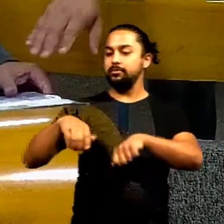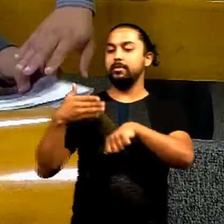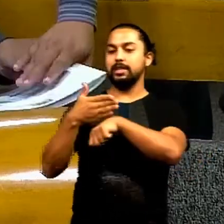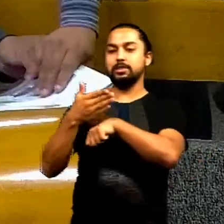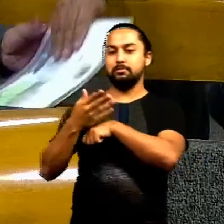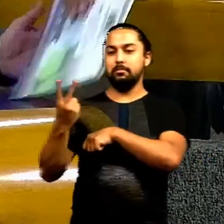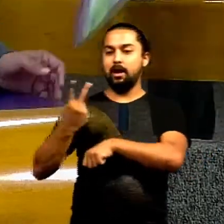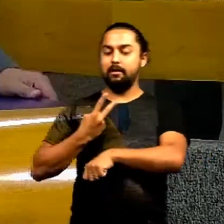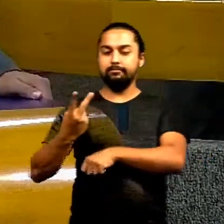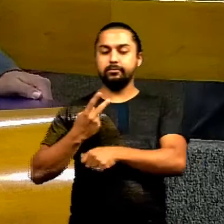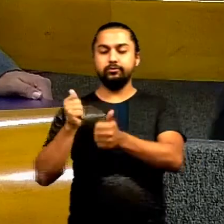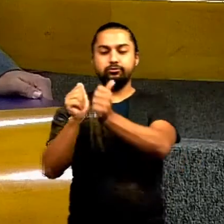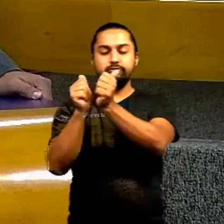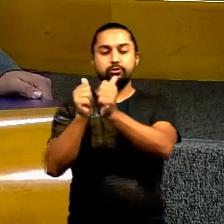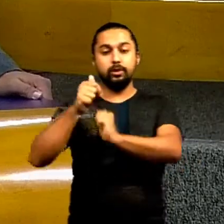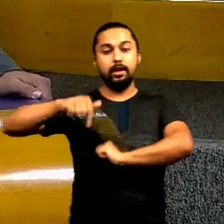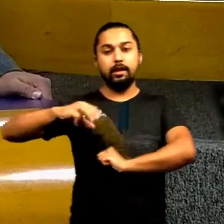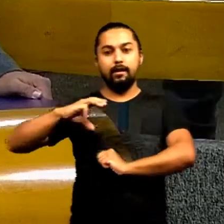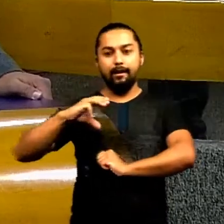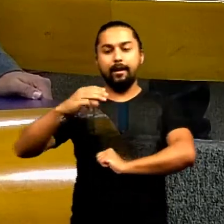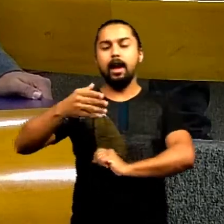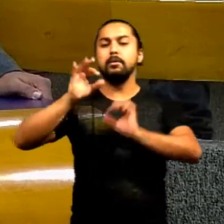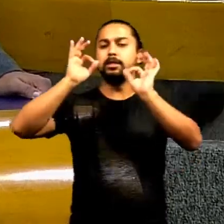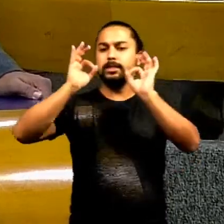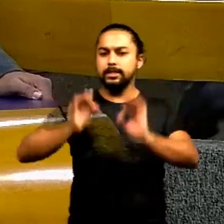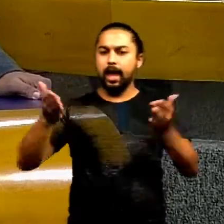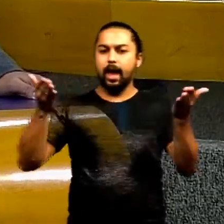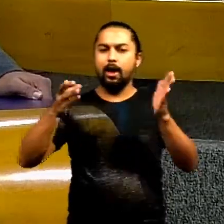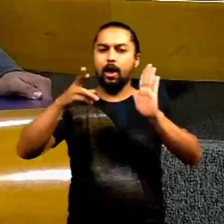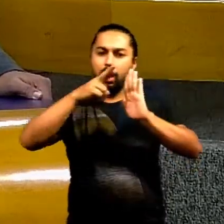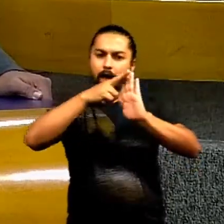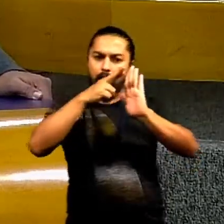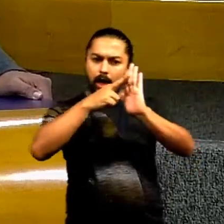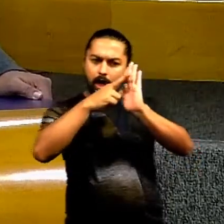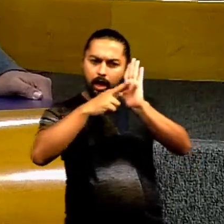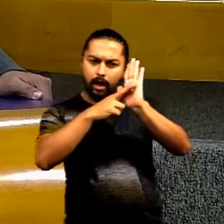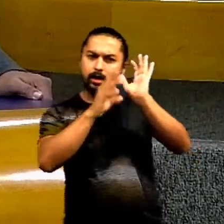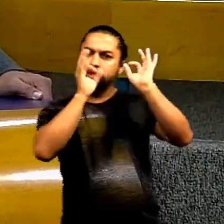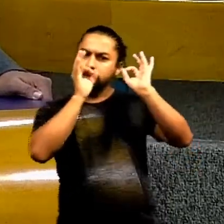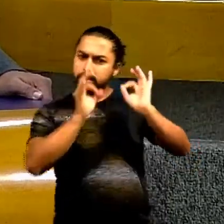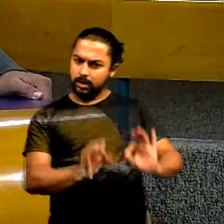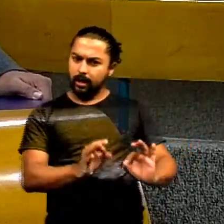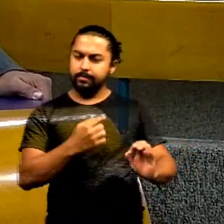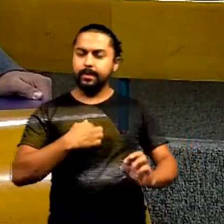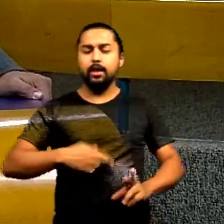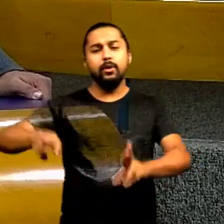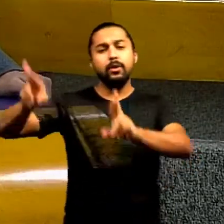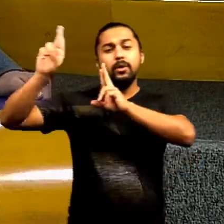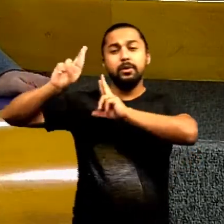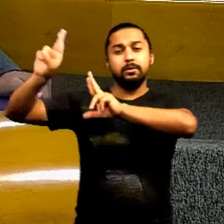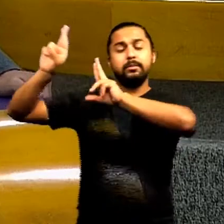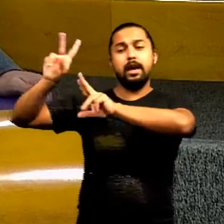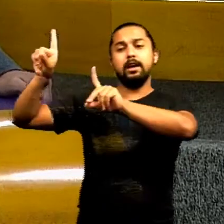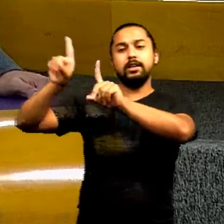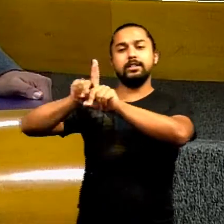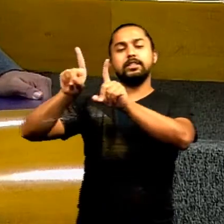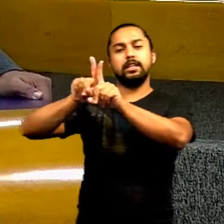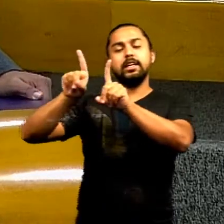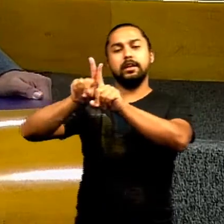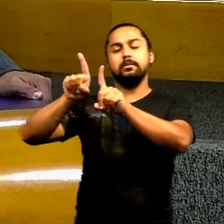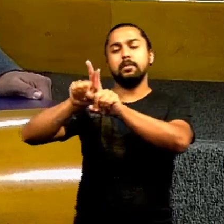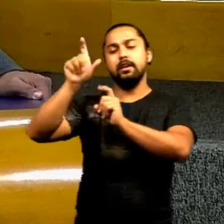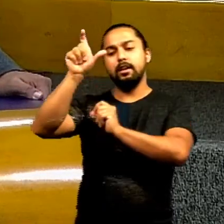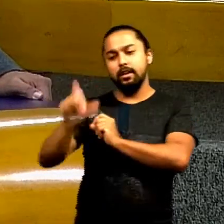em que essa casa vai regulamentar né e eu espero que Vossa Excelência